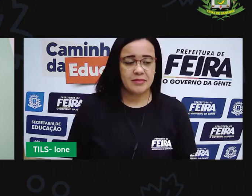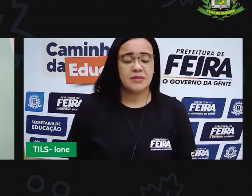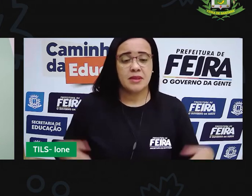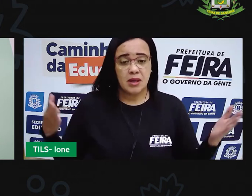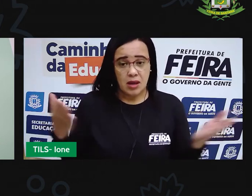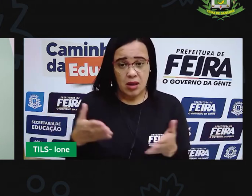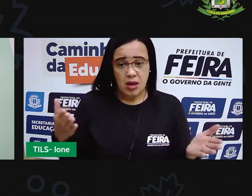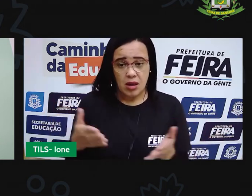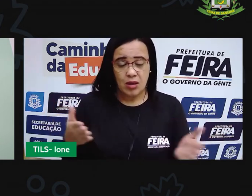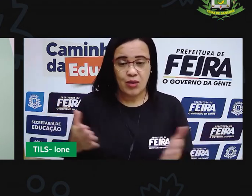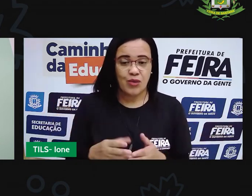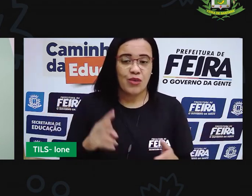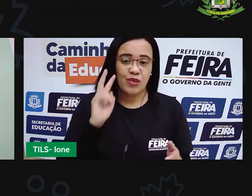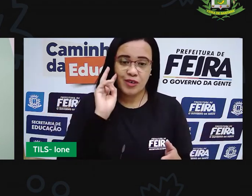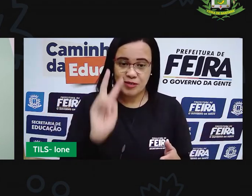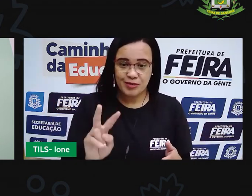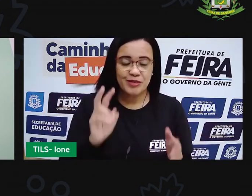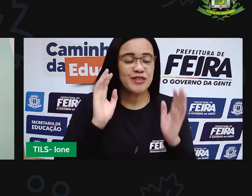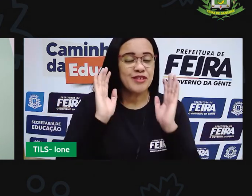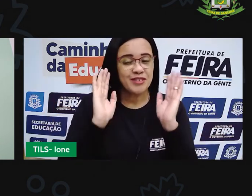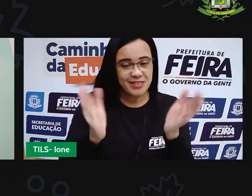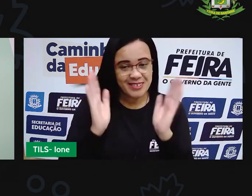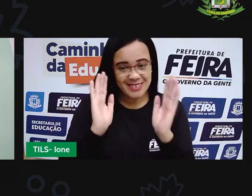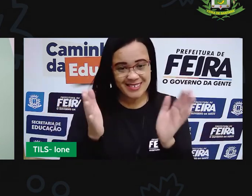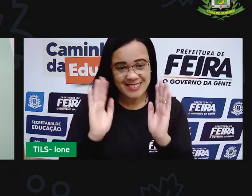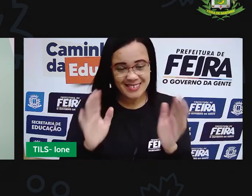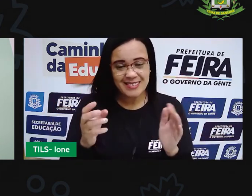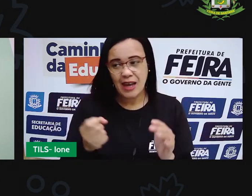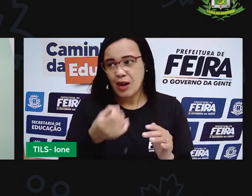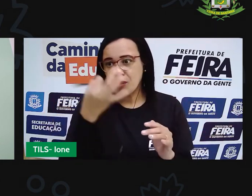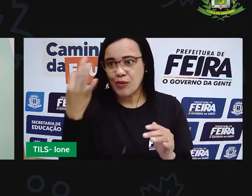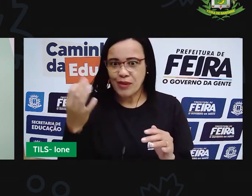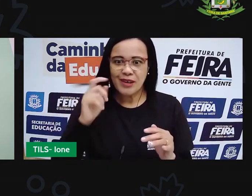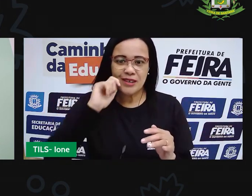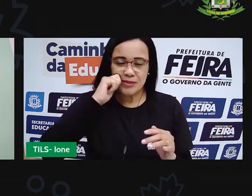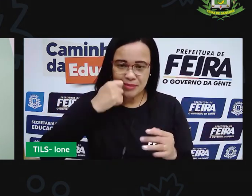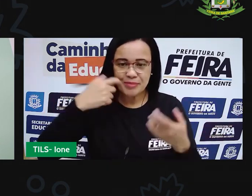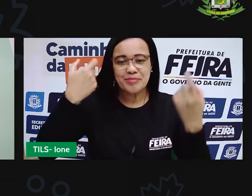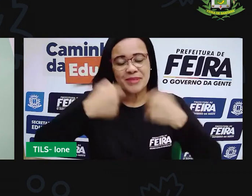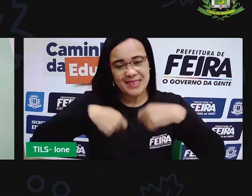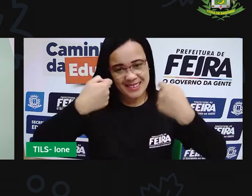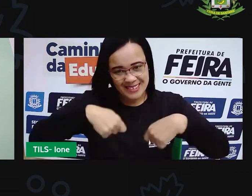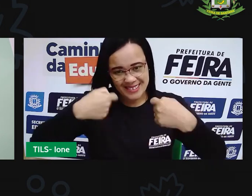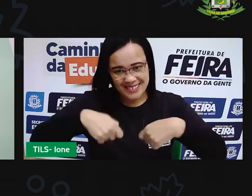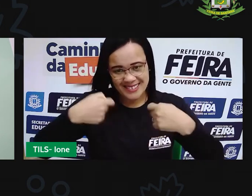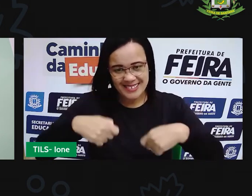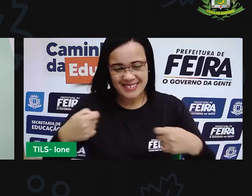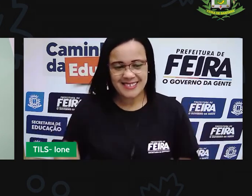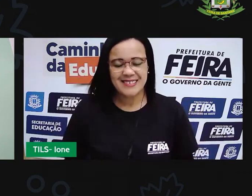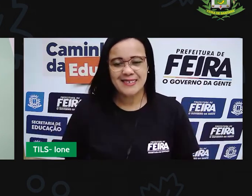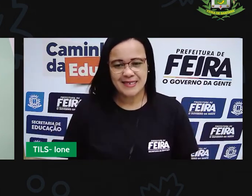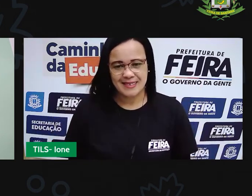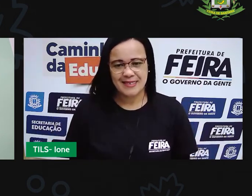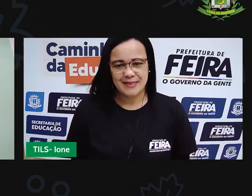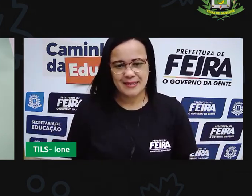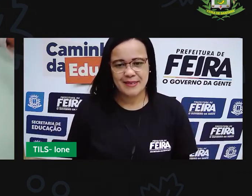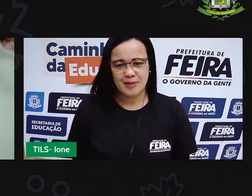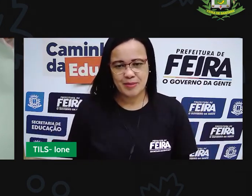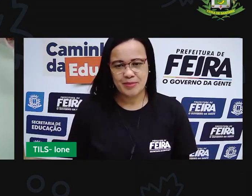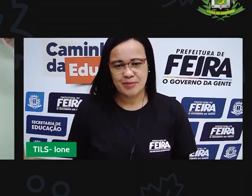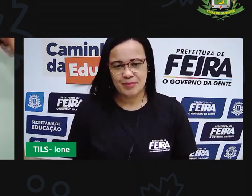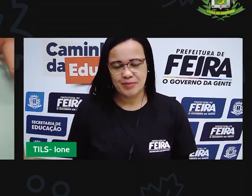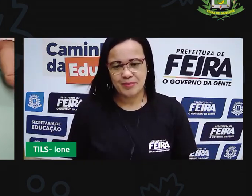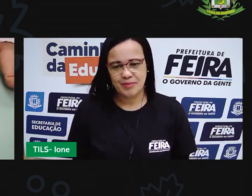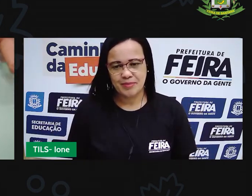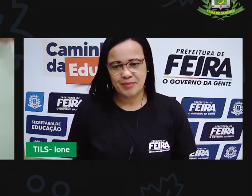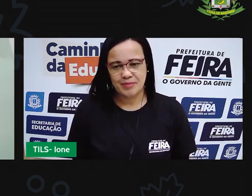já viu a quantidade de palitos que a gente que a gente